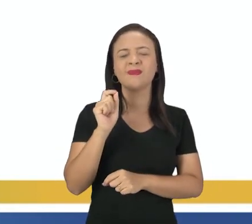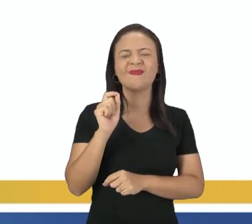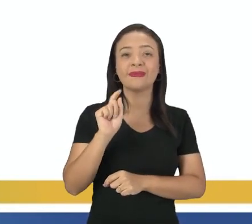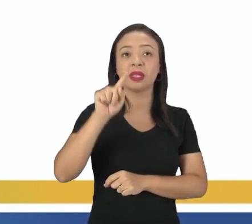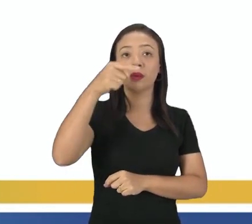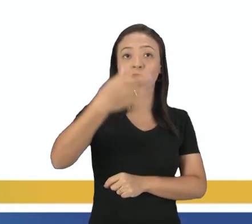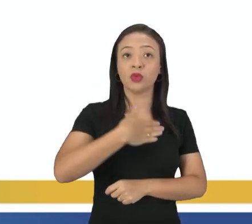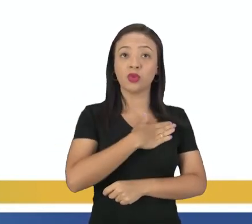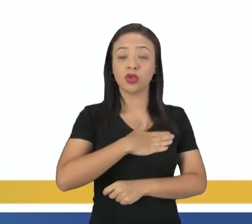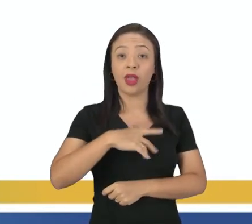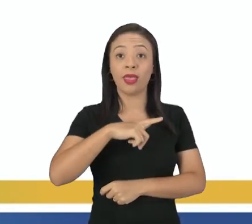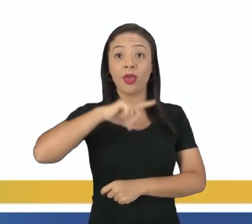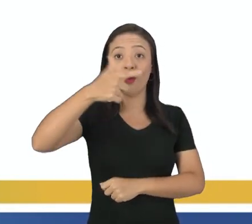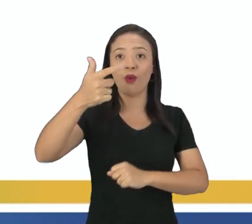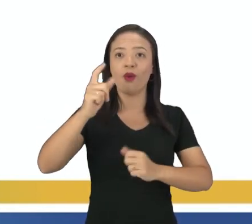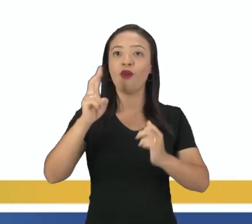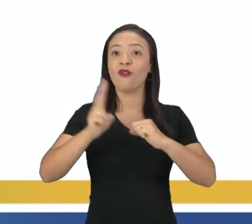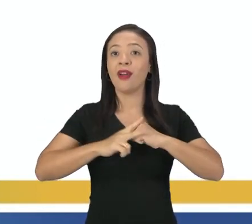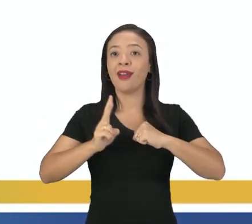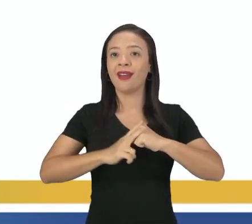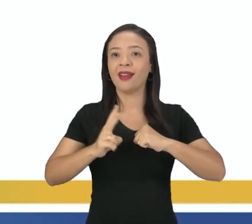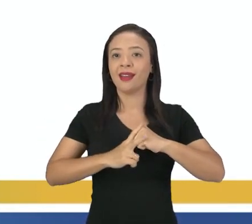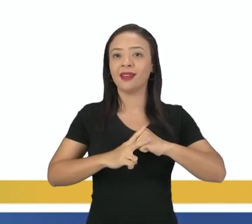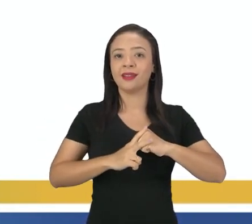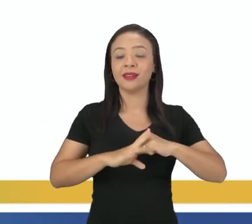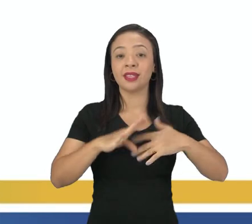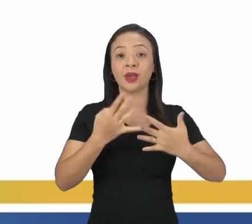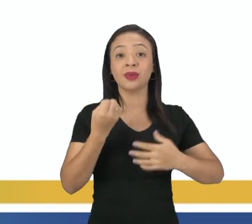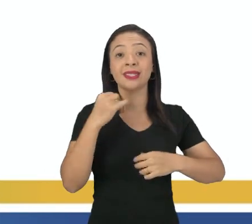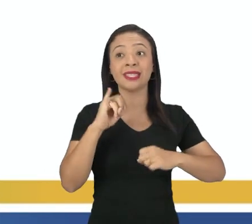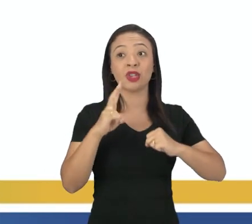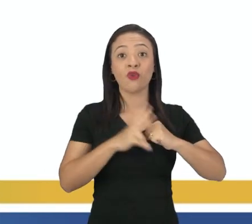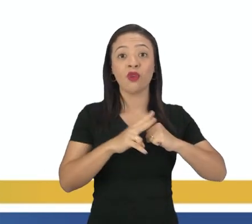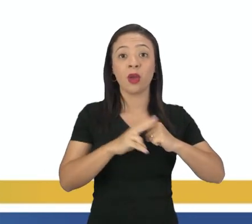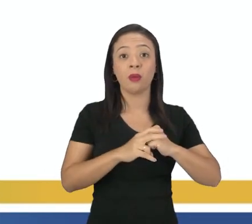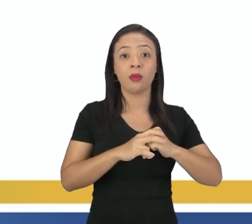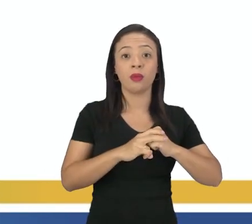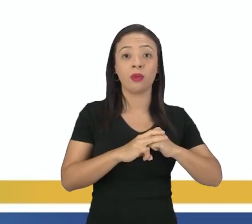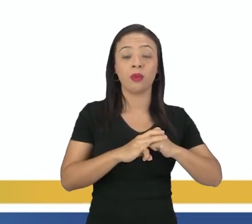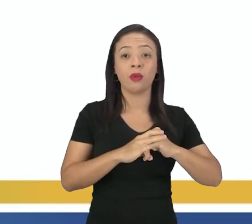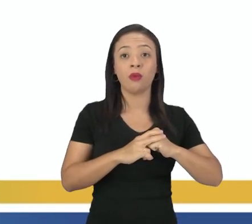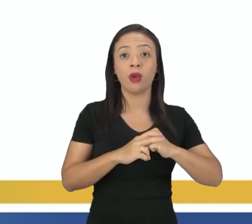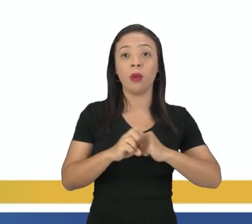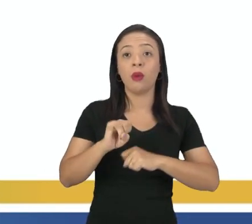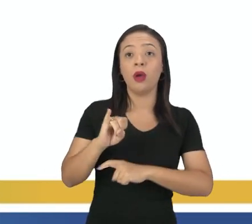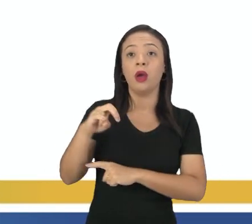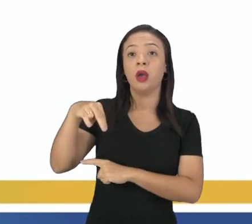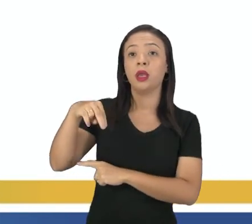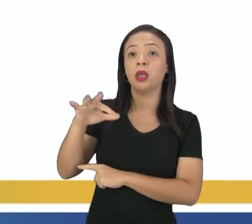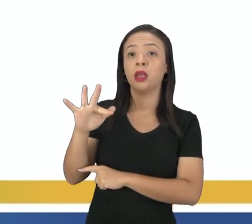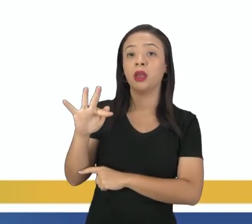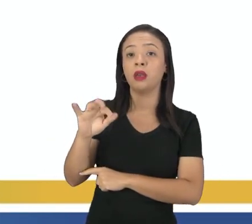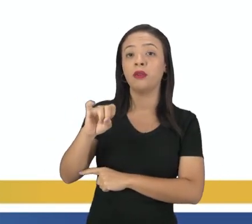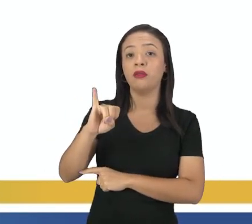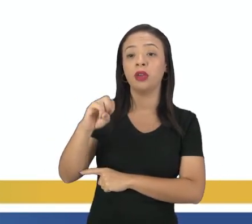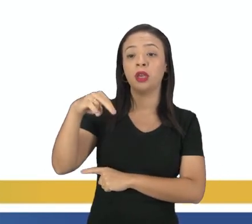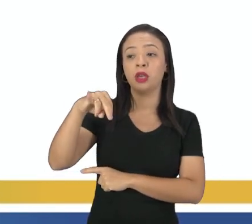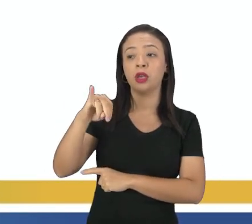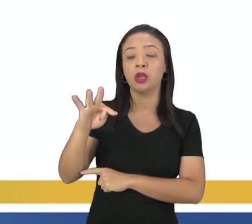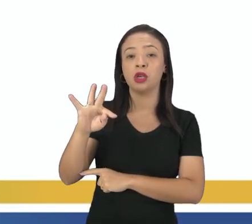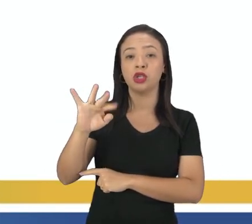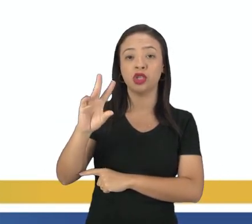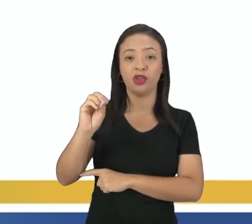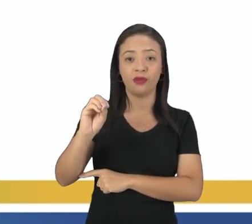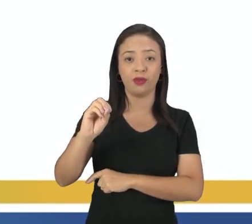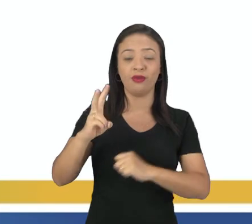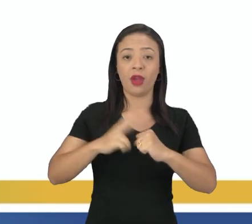Depois do gustar, tem outro verbo, E quando esse verbo está no infinitivo, o é que o infinitivo? Aquele verbozinho que termina em A-R,